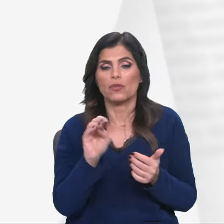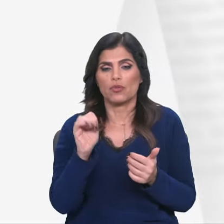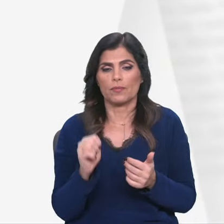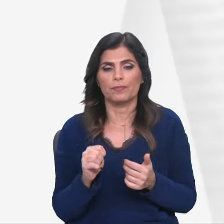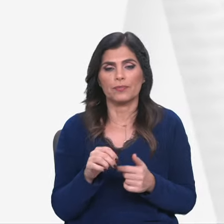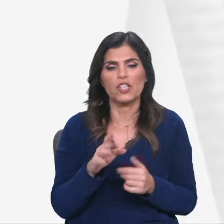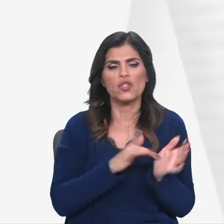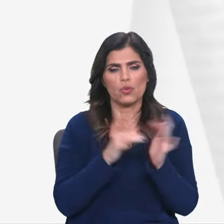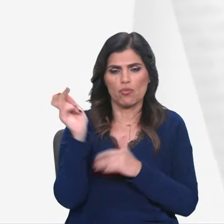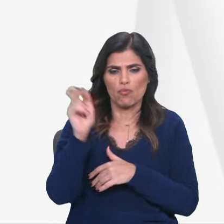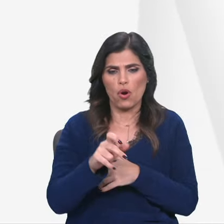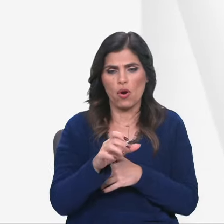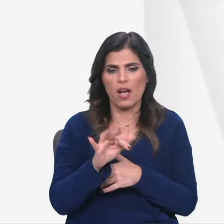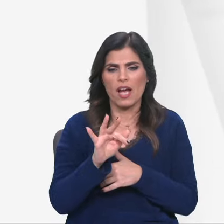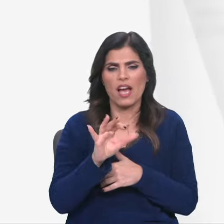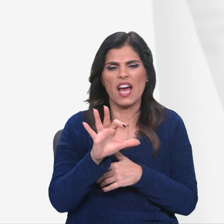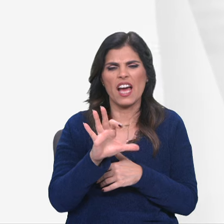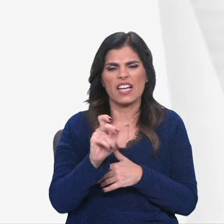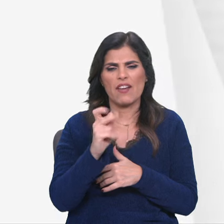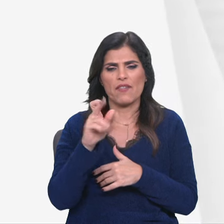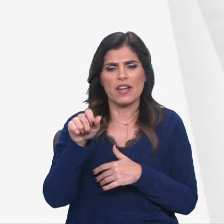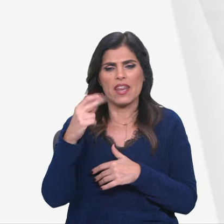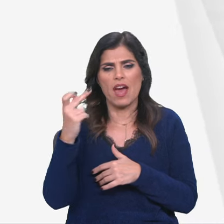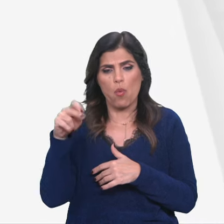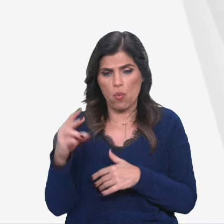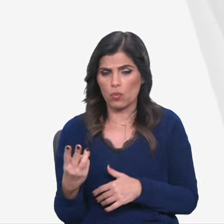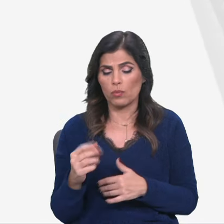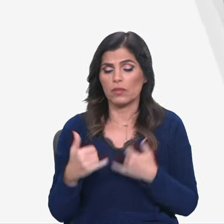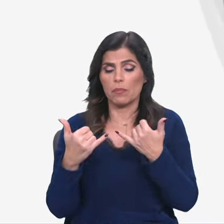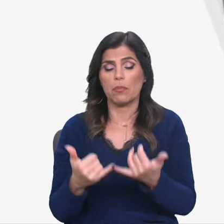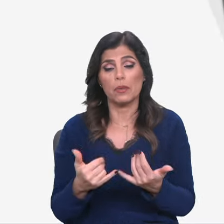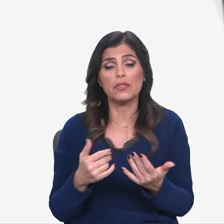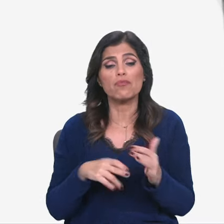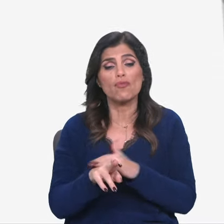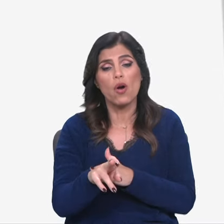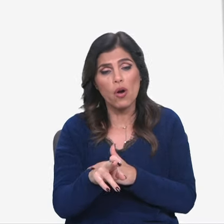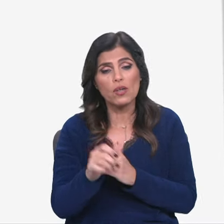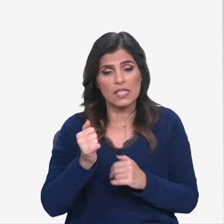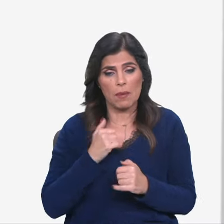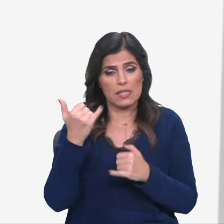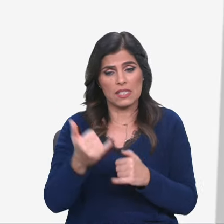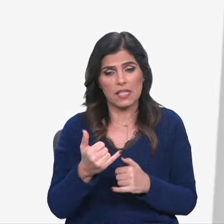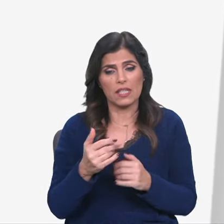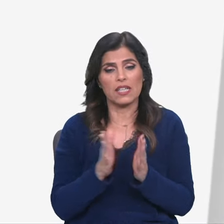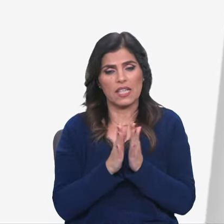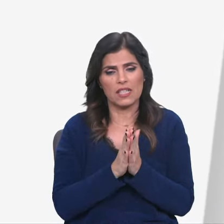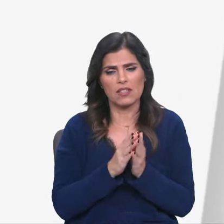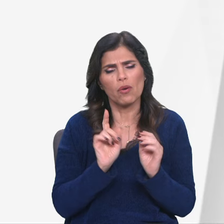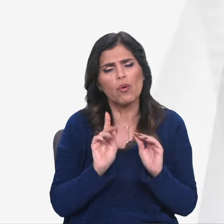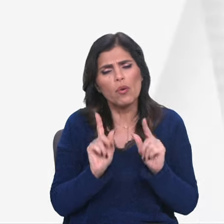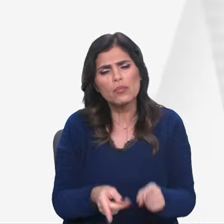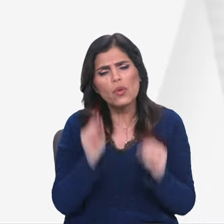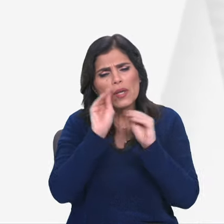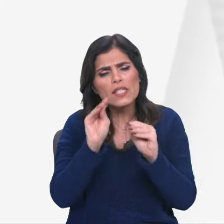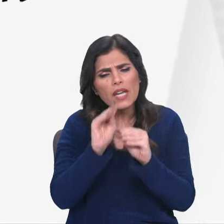Jesus chegou a Cafarnaum e quando no sábado seguinte entrou na sinagoga e começou a ensinar, todos se